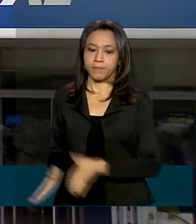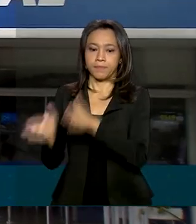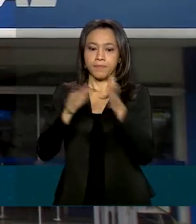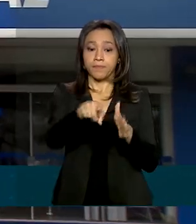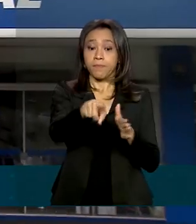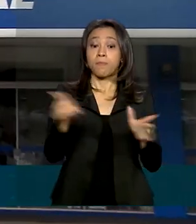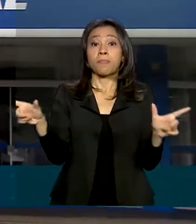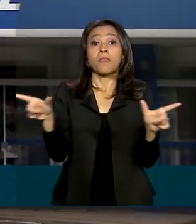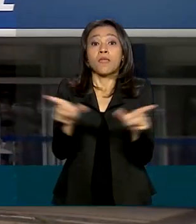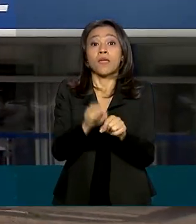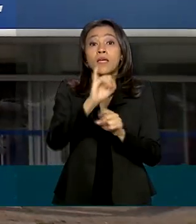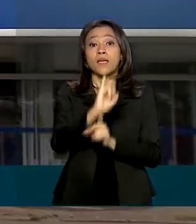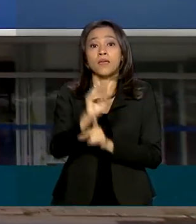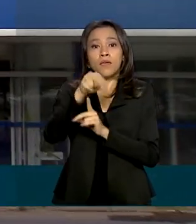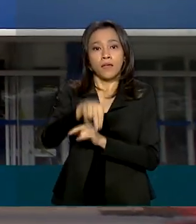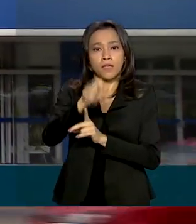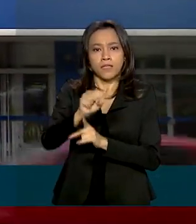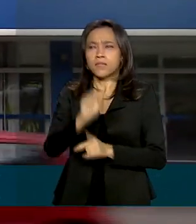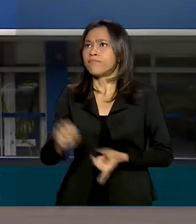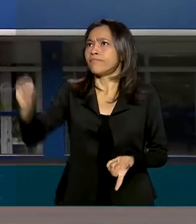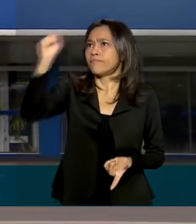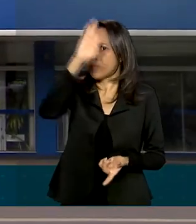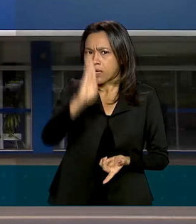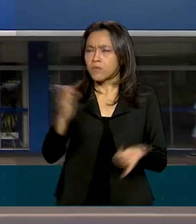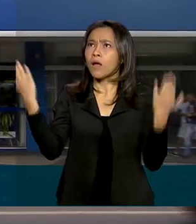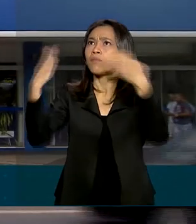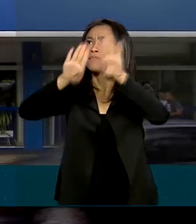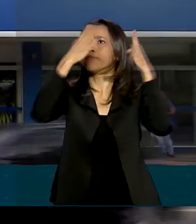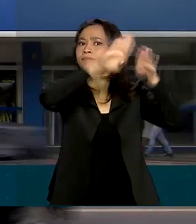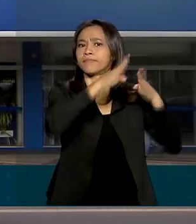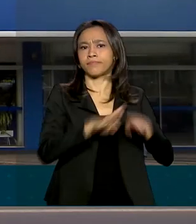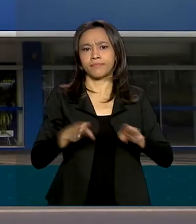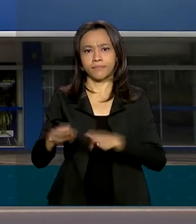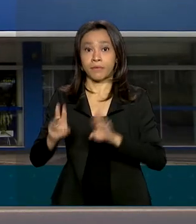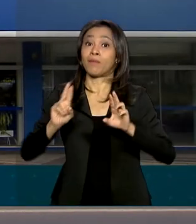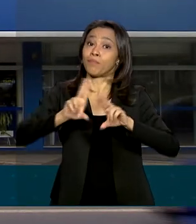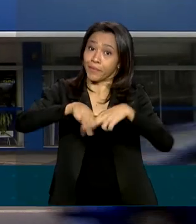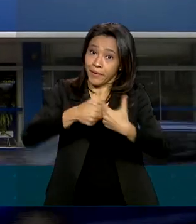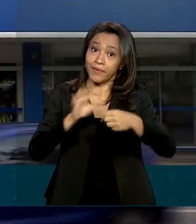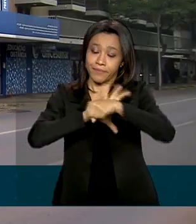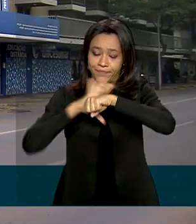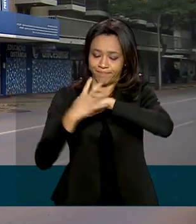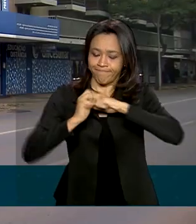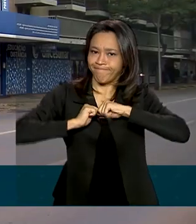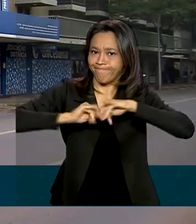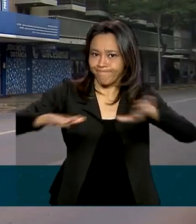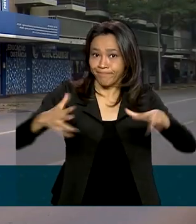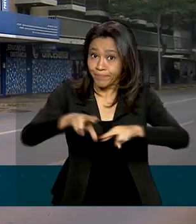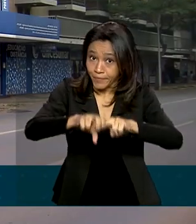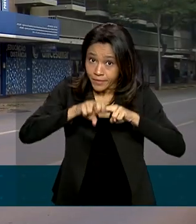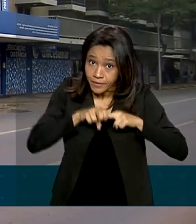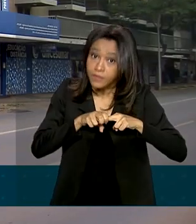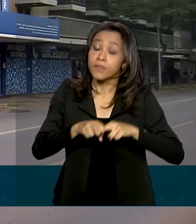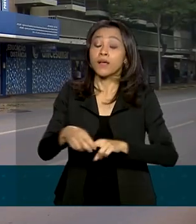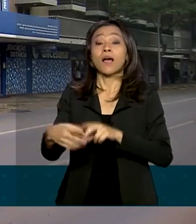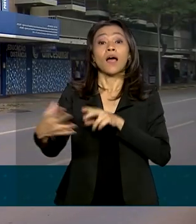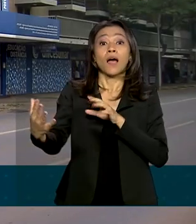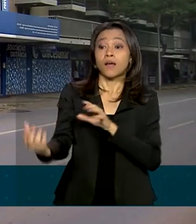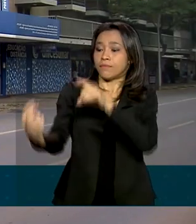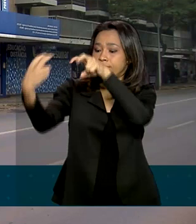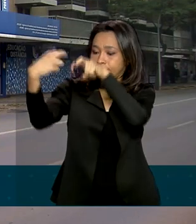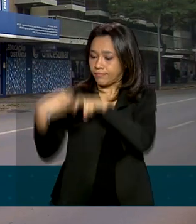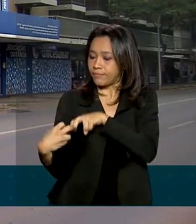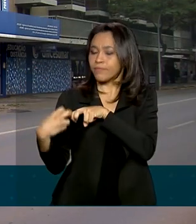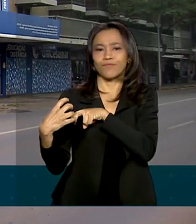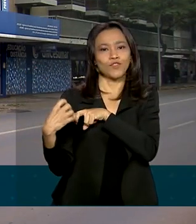INSS de todo o país estão fechadas por conta da pandemia do novo coronavírus. Por isso, os atendimentos estão sendo